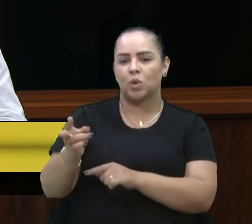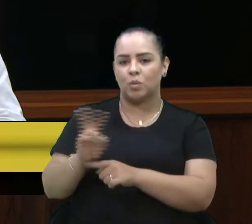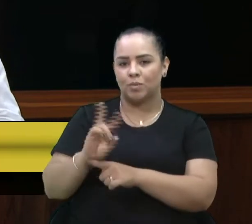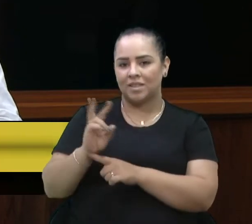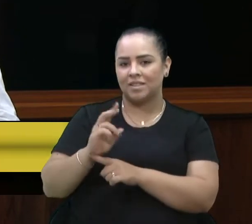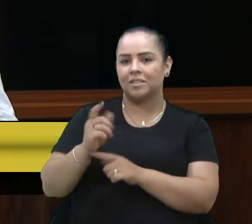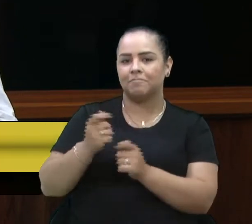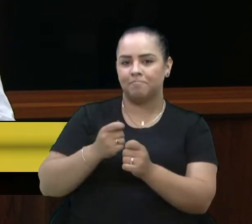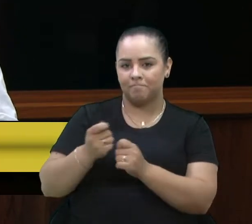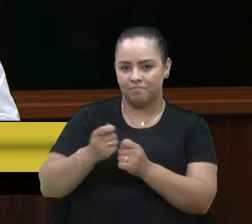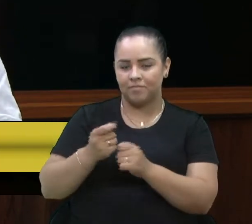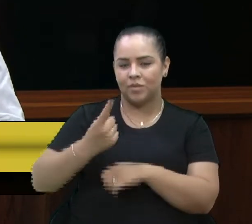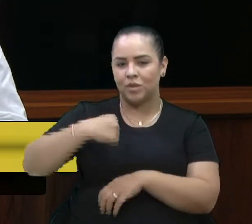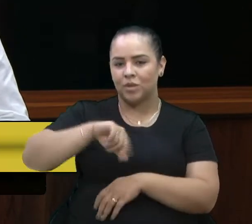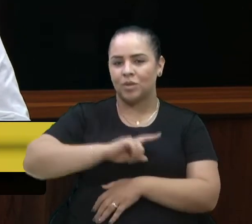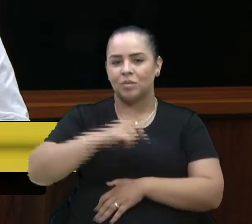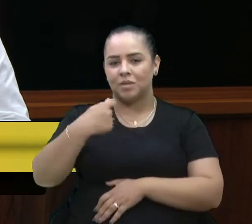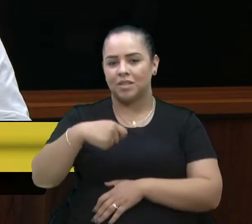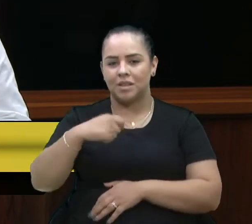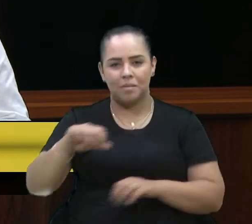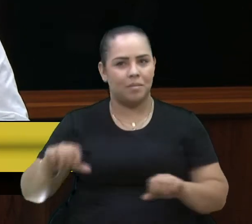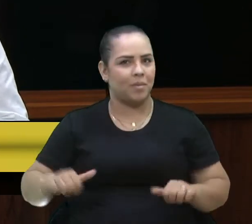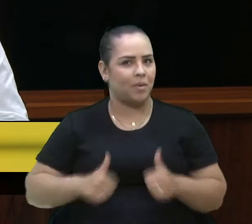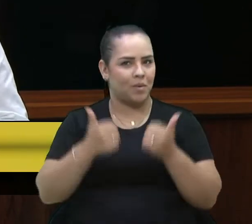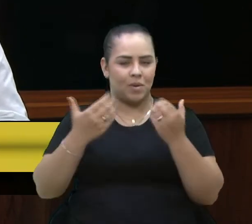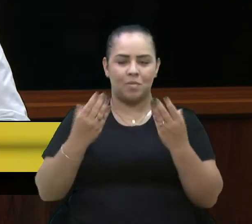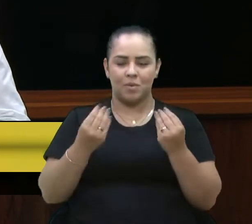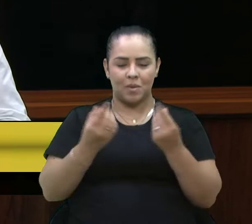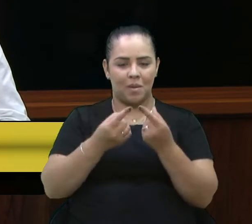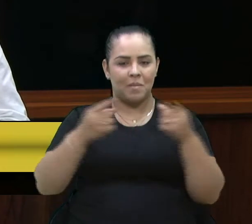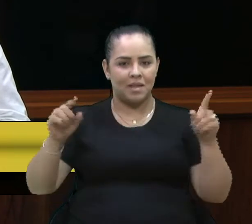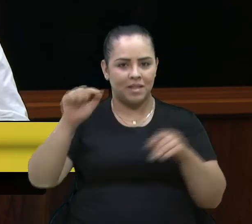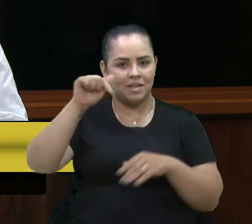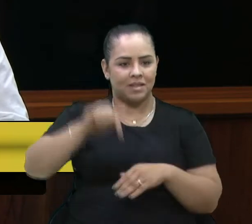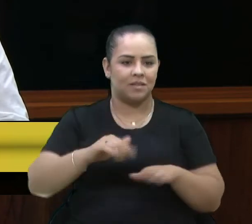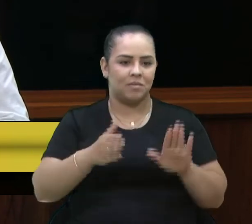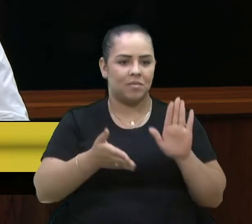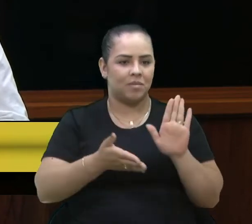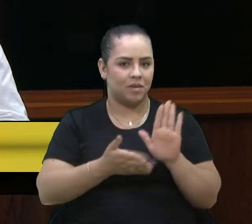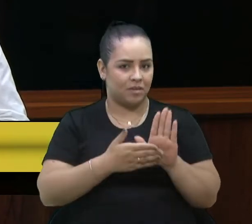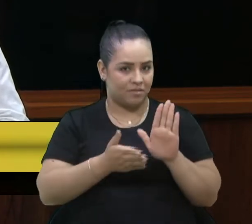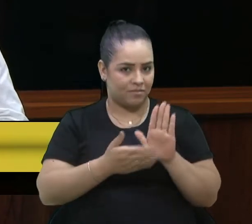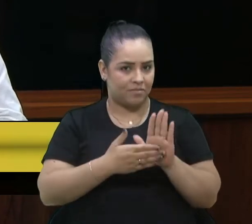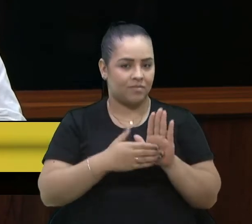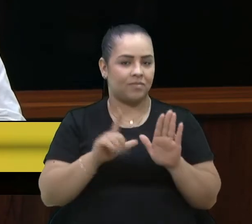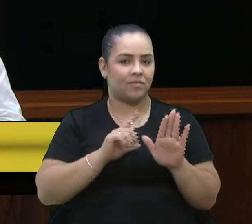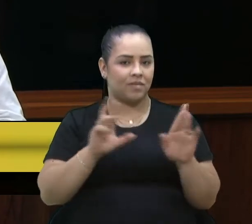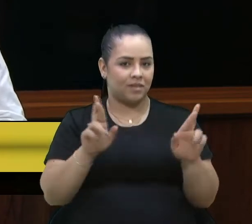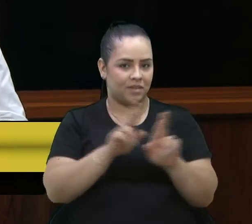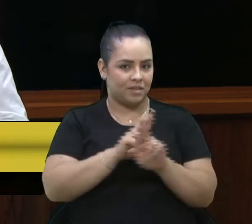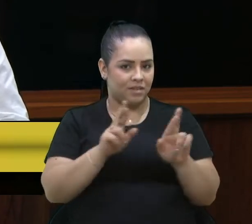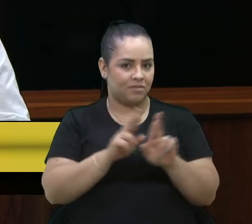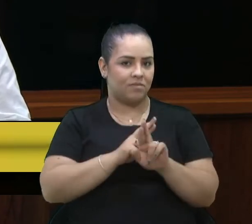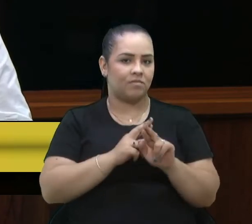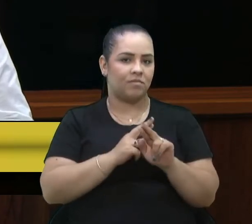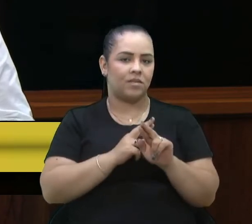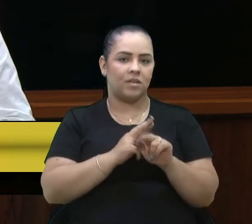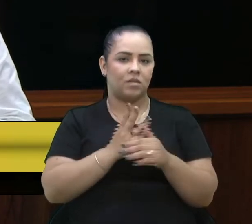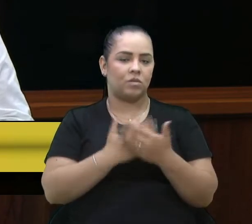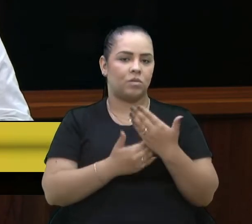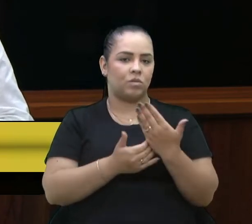mas precisamos melhorar muito. Mas aqui é uma pauta que está relacionada aos equipamentos,